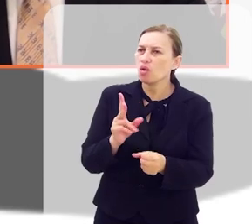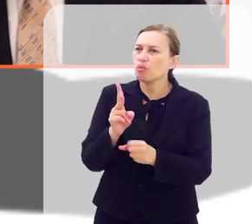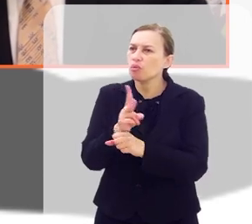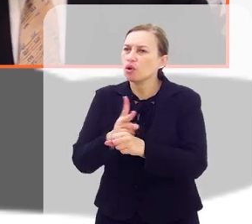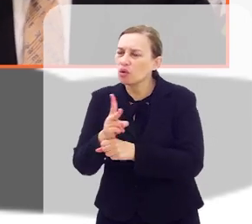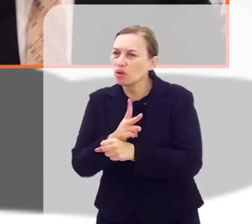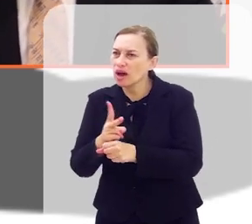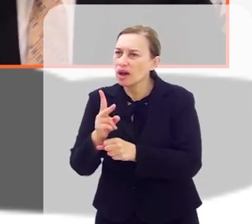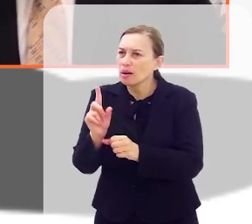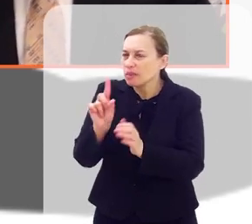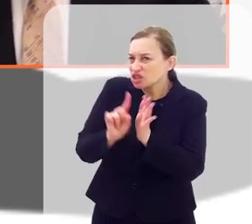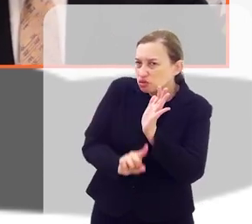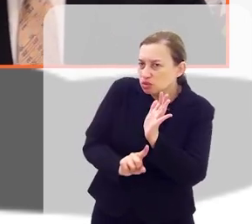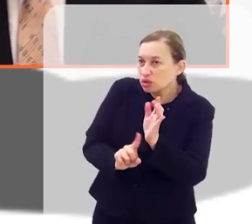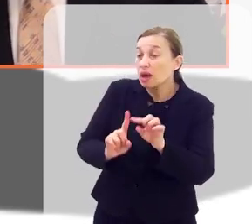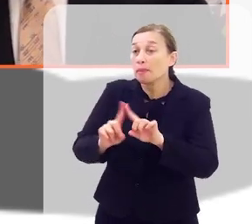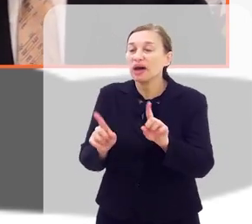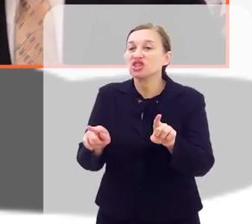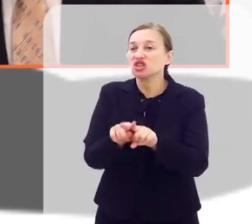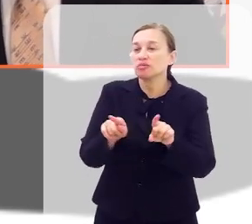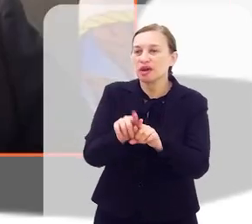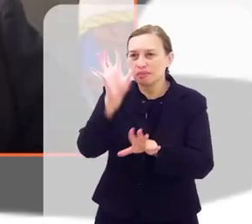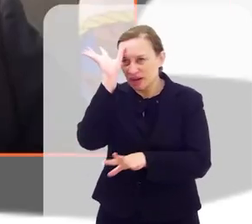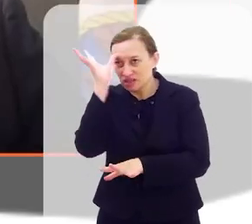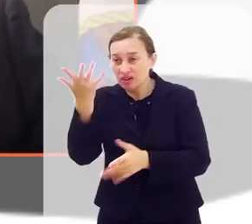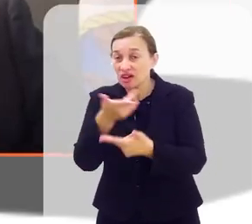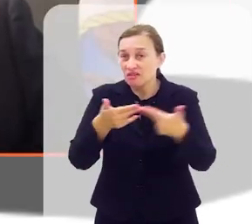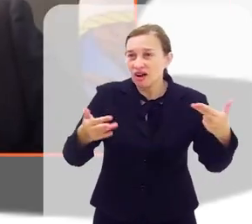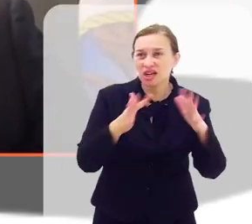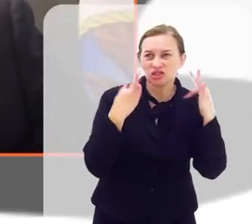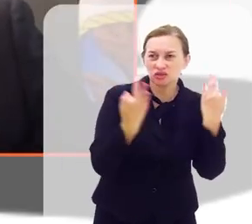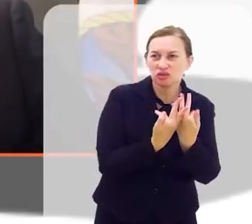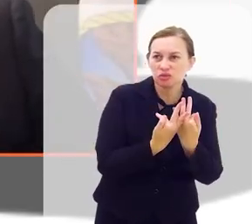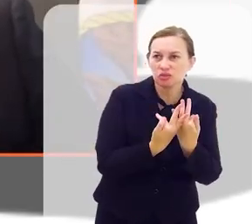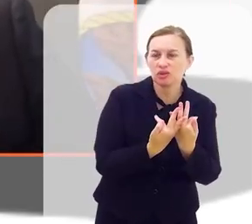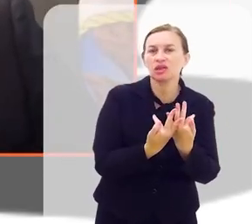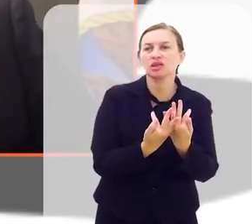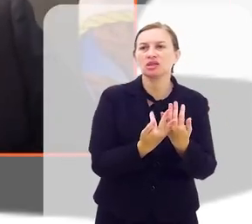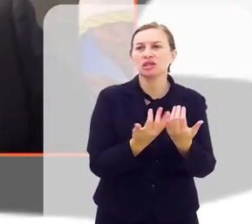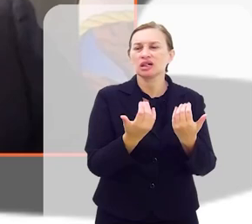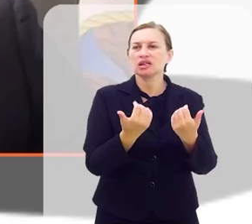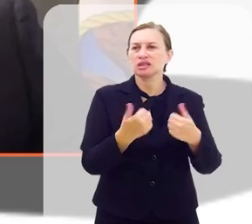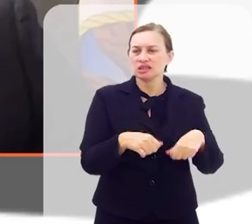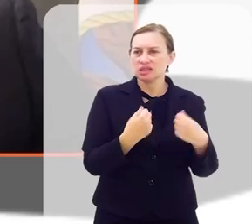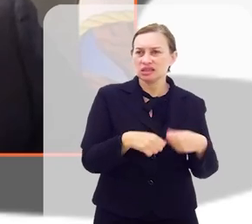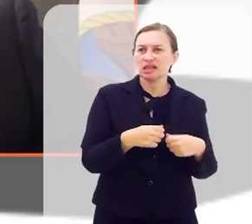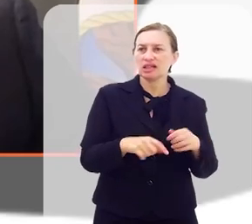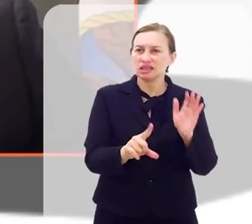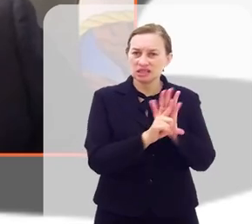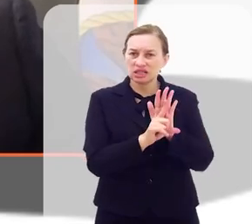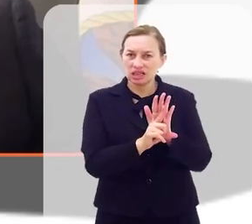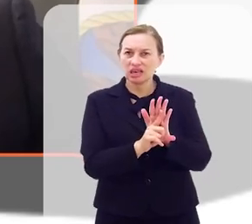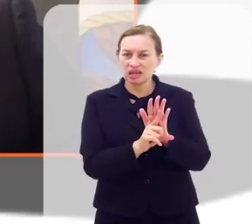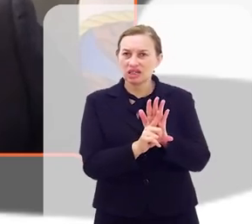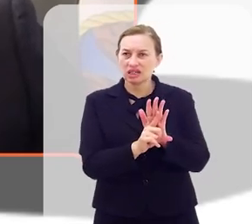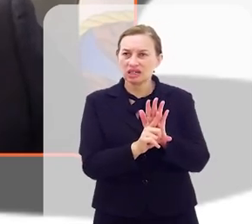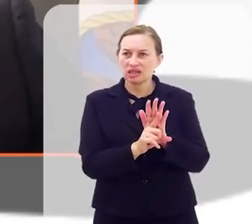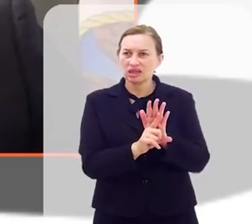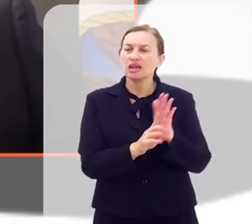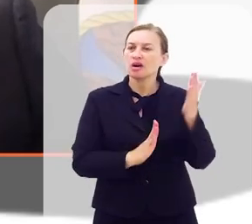forma amenizar, como também solucionar. E muitas famílias têm obtido muito êxito através dessa lei que nós